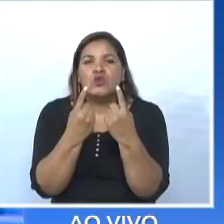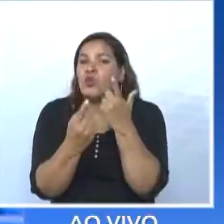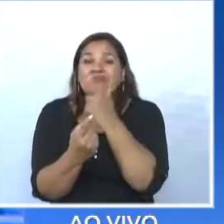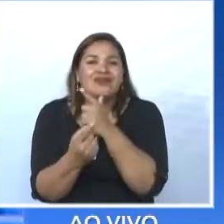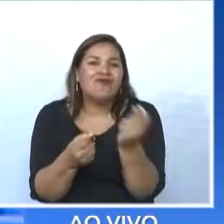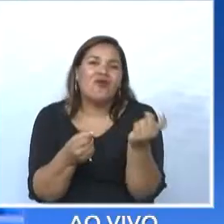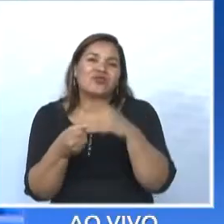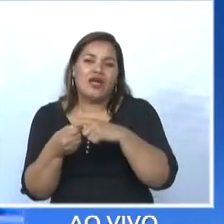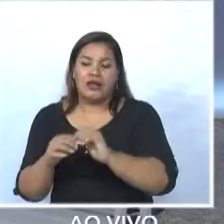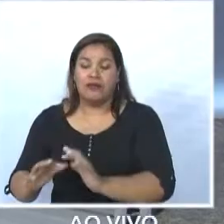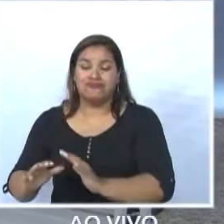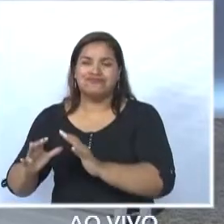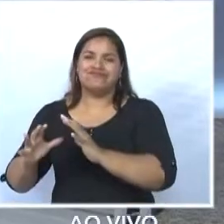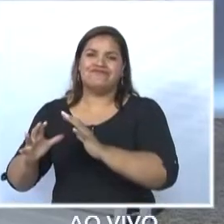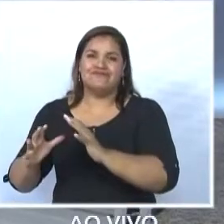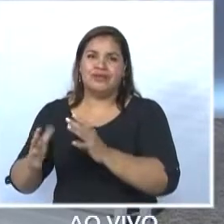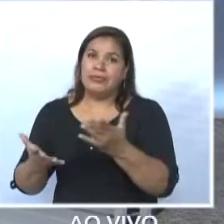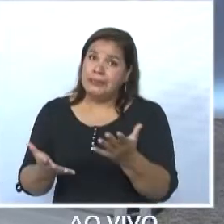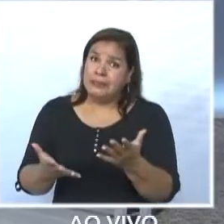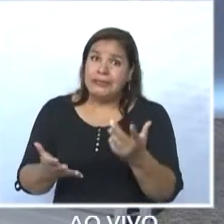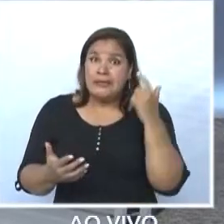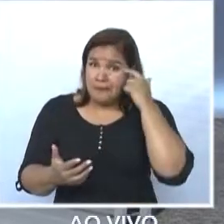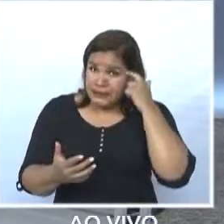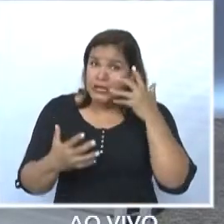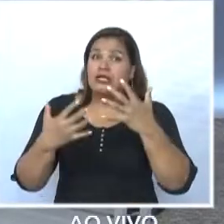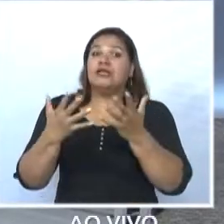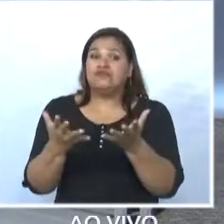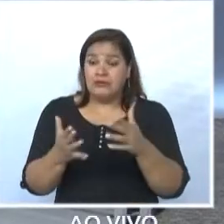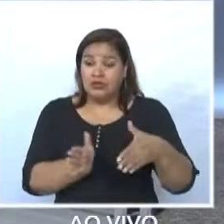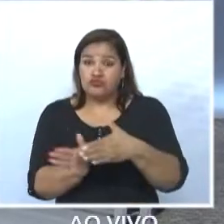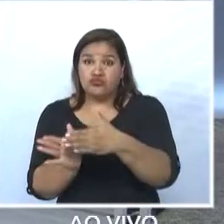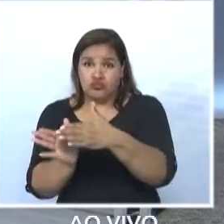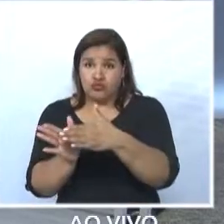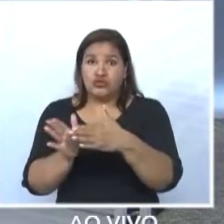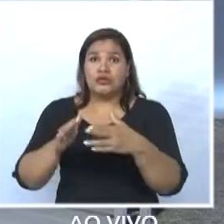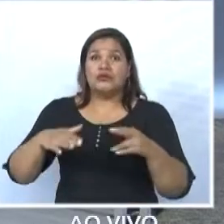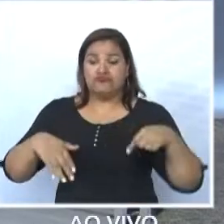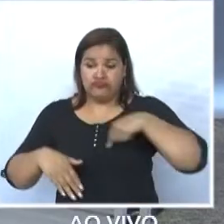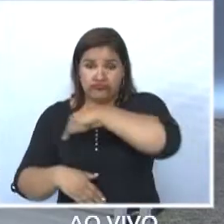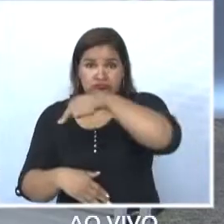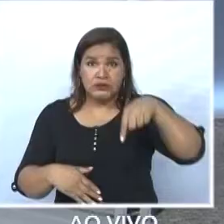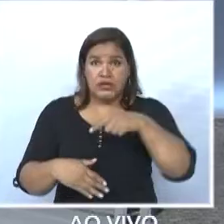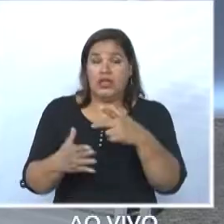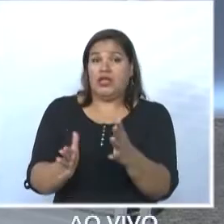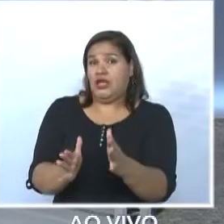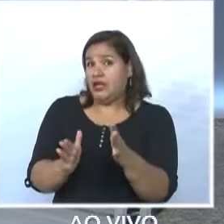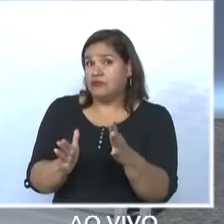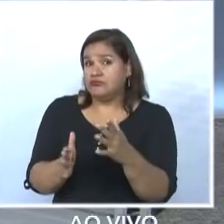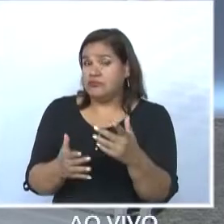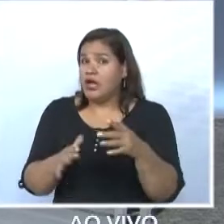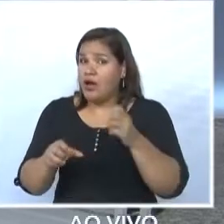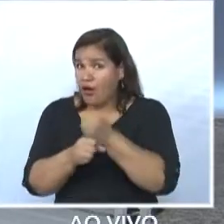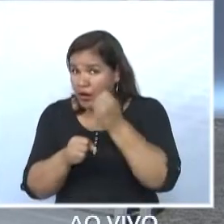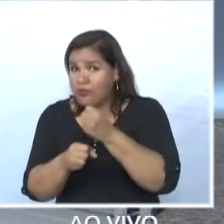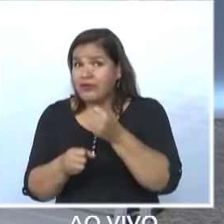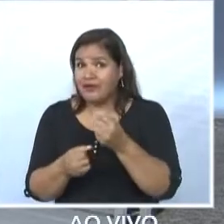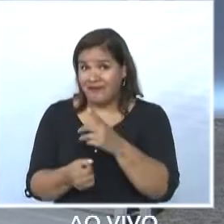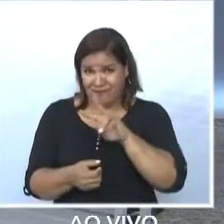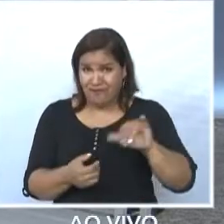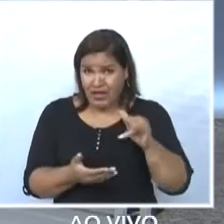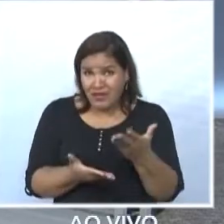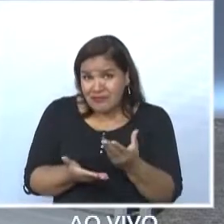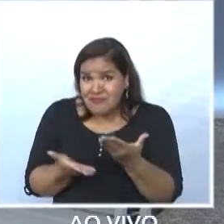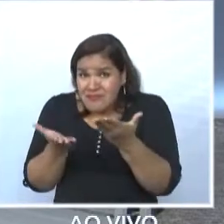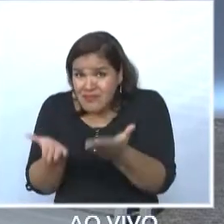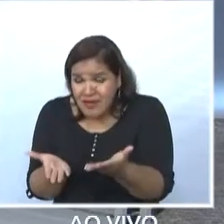pensar nisso, nesse complexo viário agora também, porque a obra vai ser entregue, provavelmente, pelo senhor, da Alonso e Alonso.